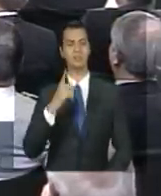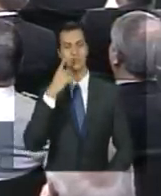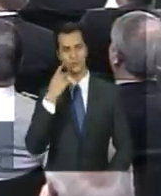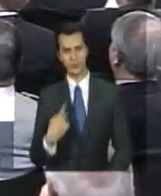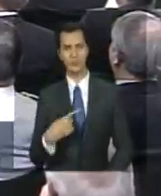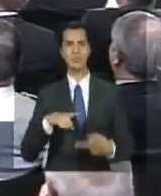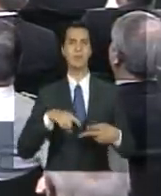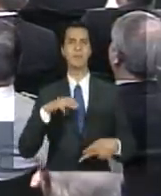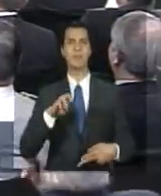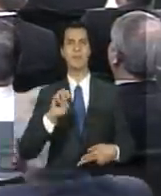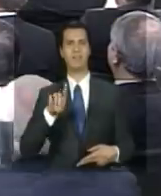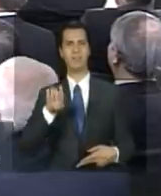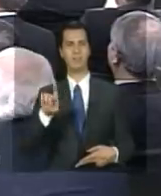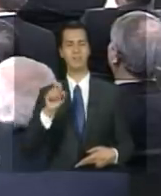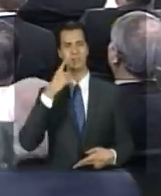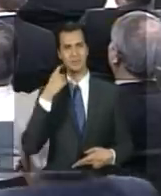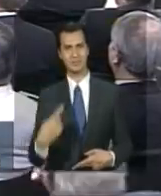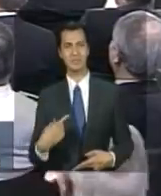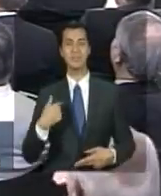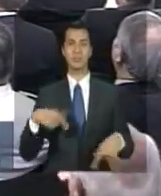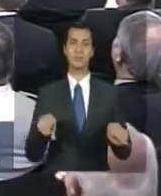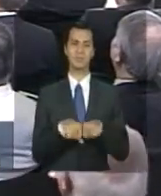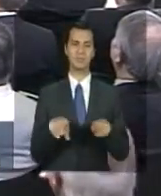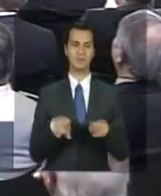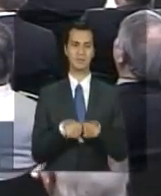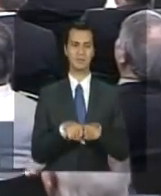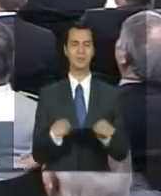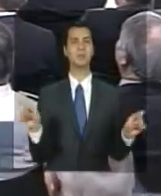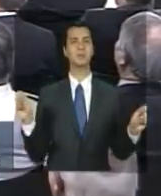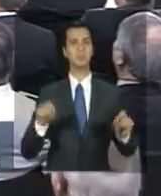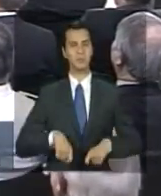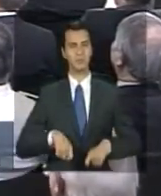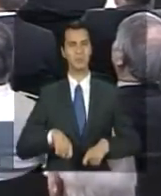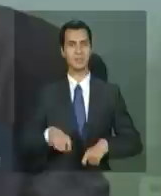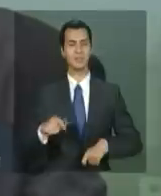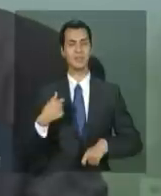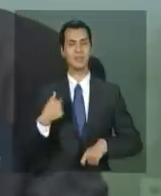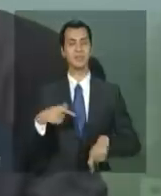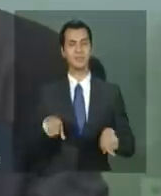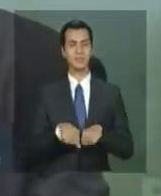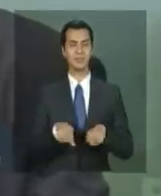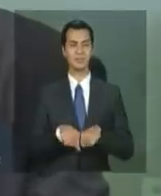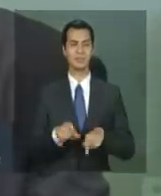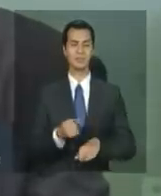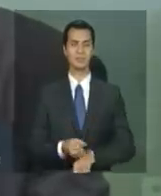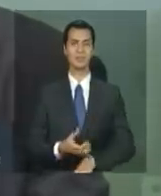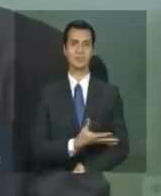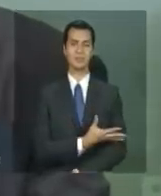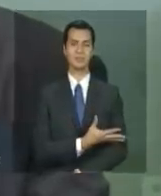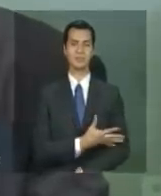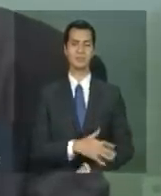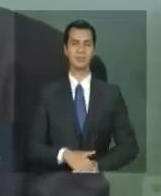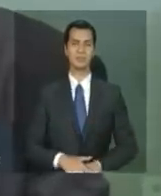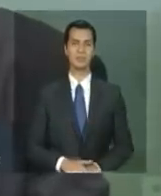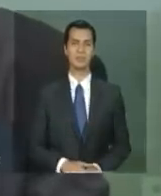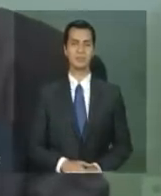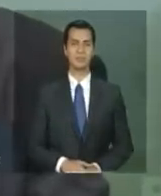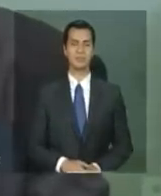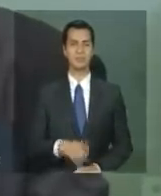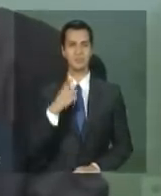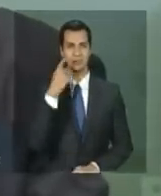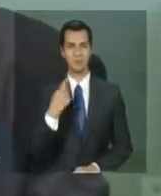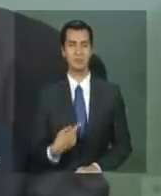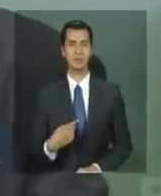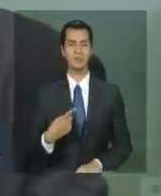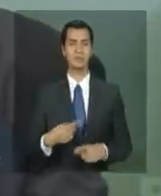ministro Mercadante. Eu também posso ser obrigada por não conter as lágrimas a